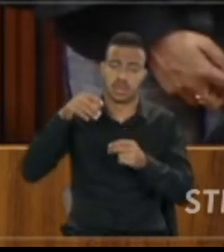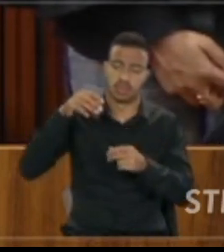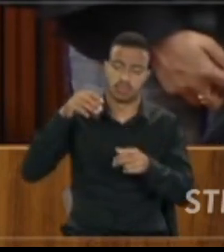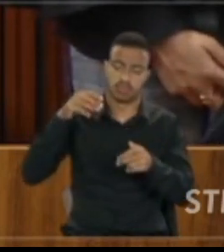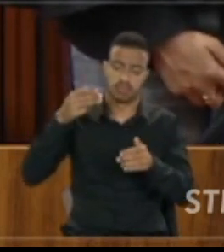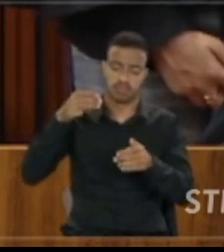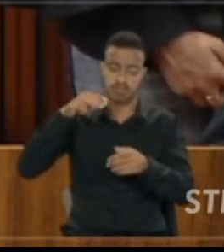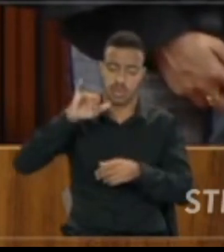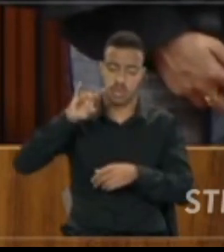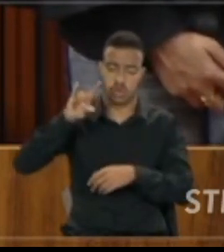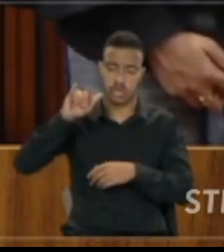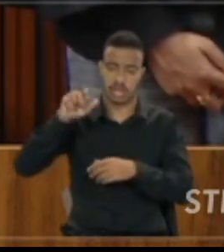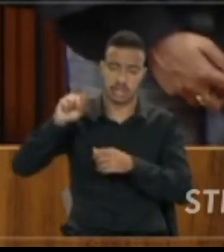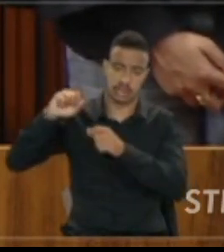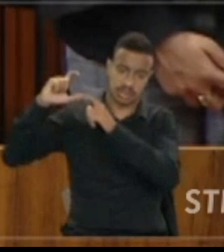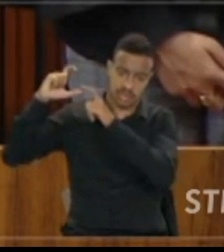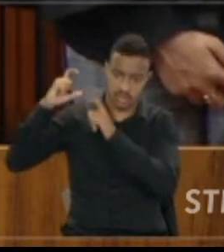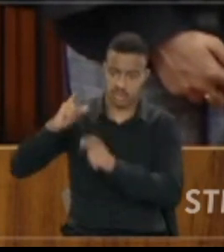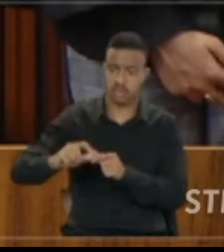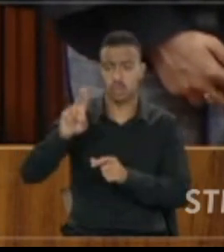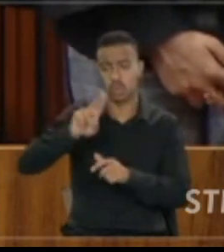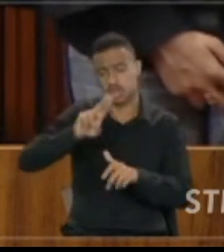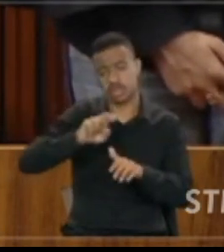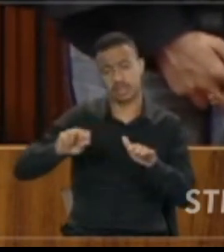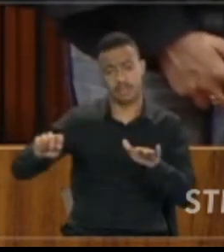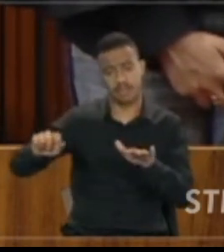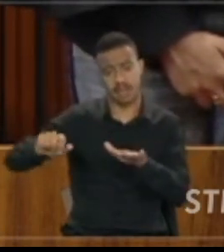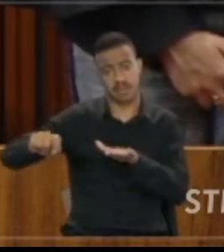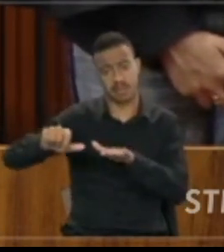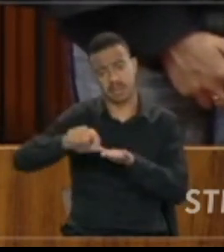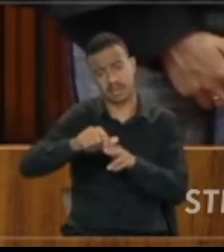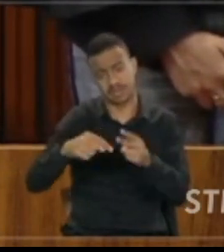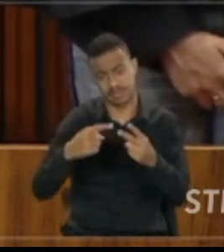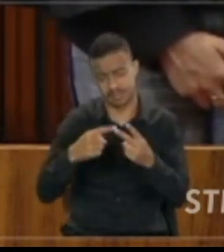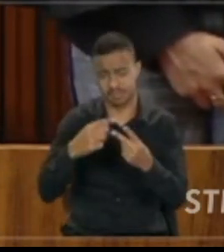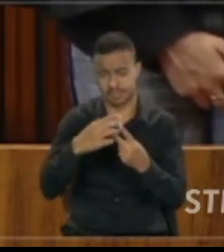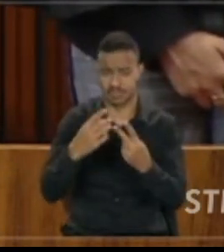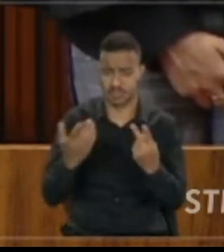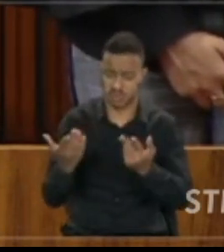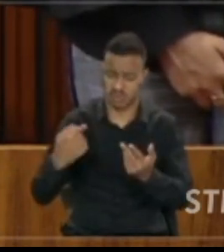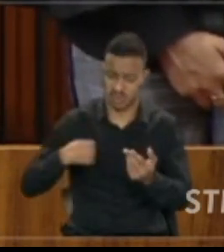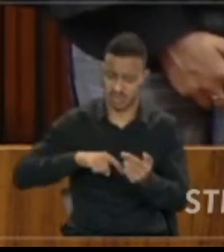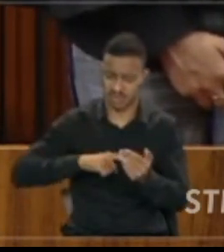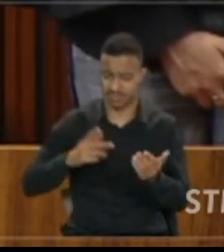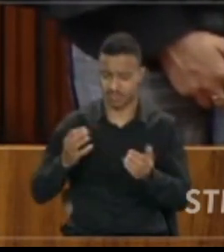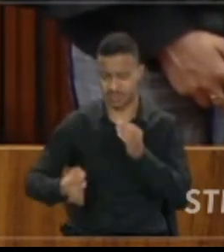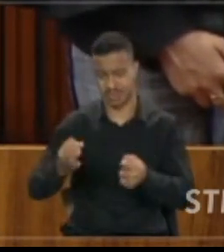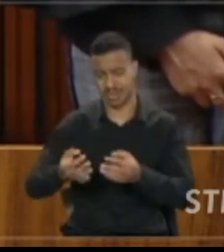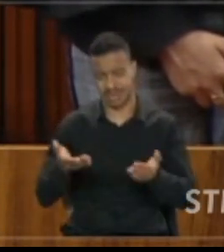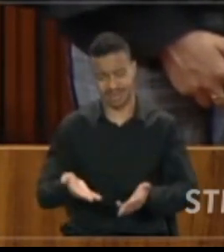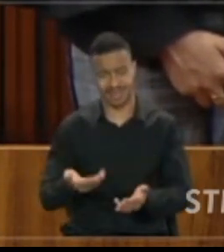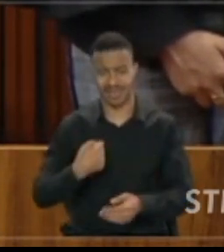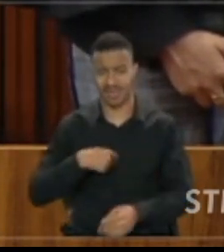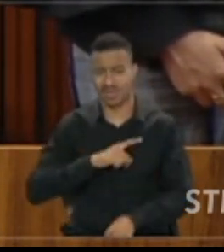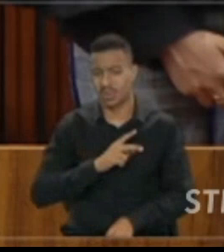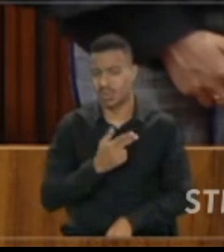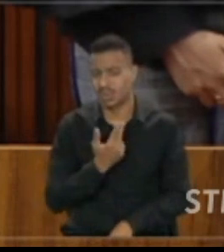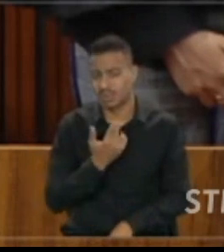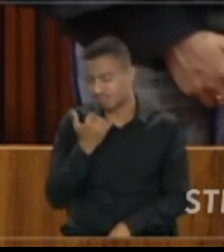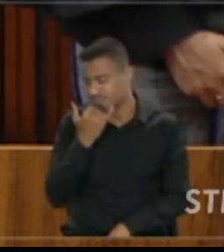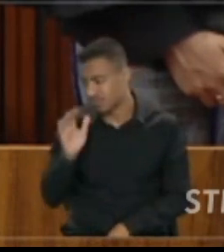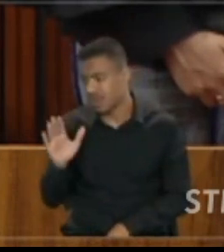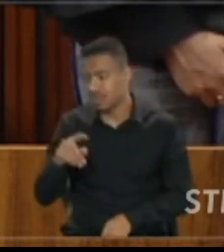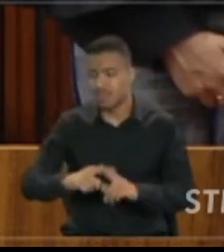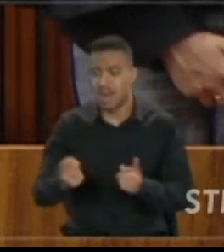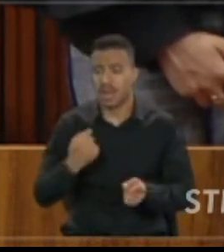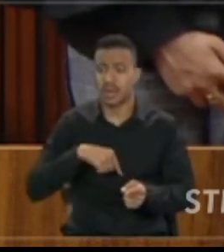também se utilizando de fake news. Nós não podemos, devido a ver a eminente relator, nós não podemos achar